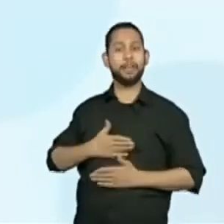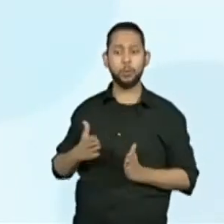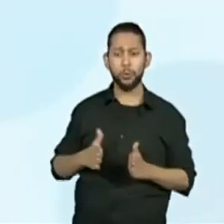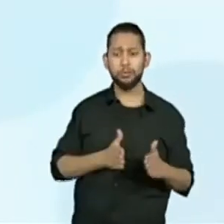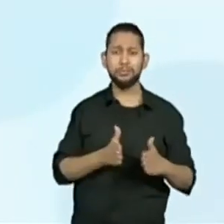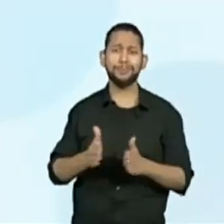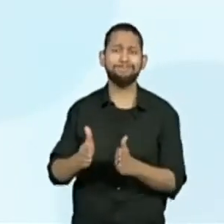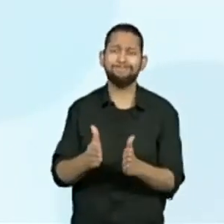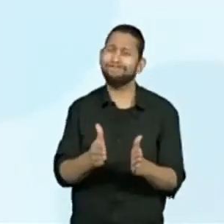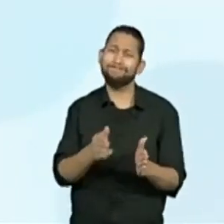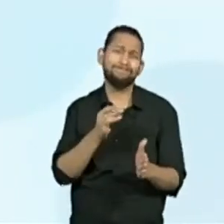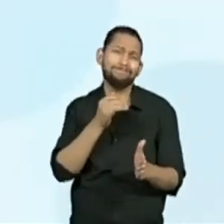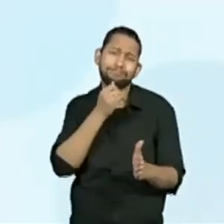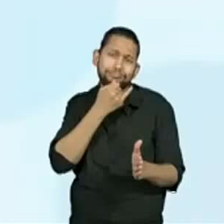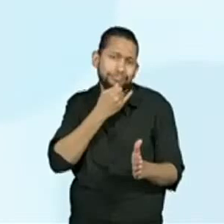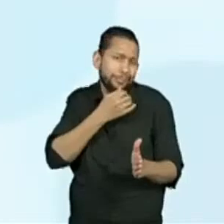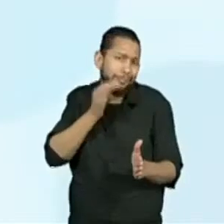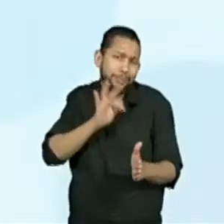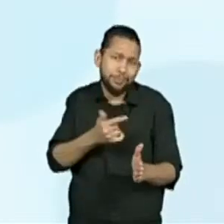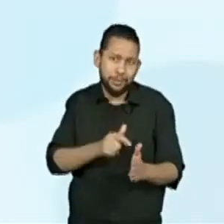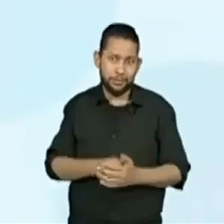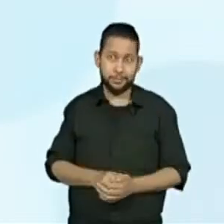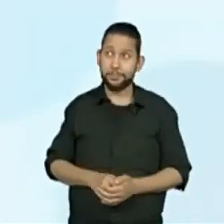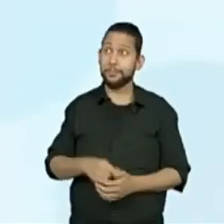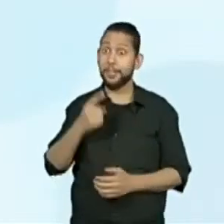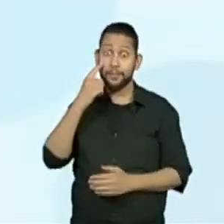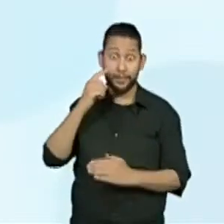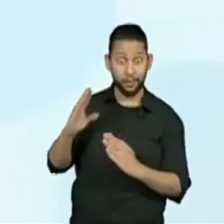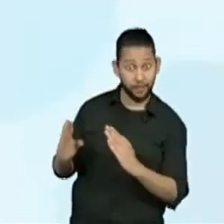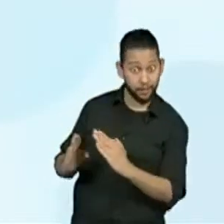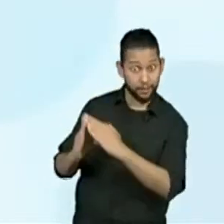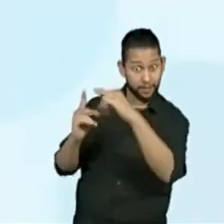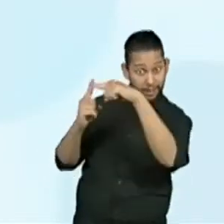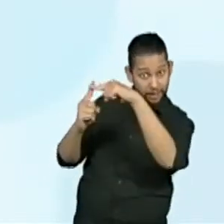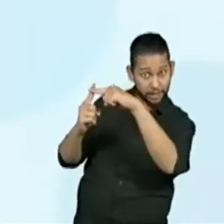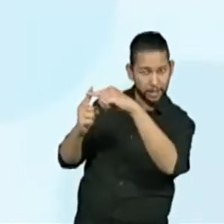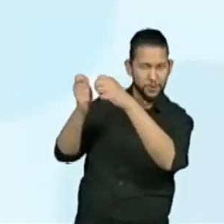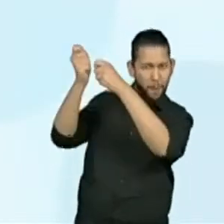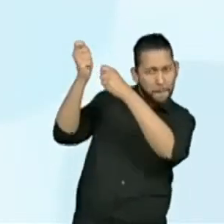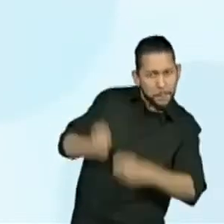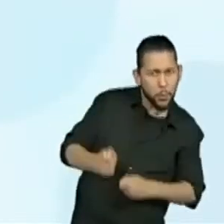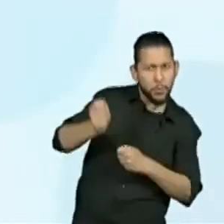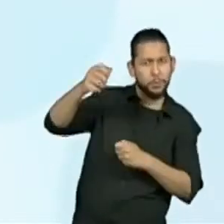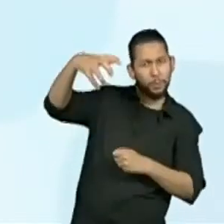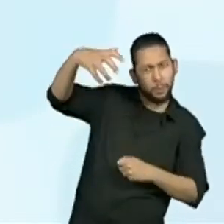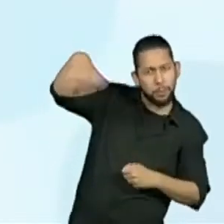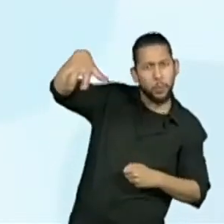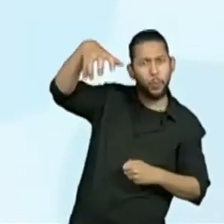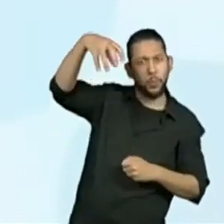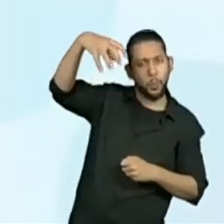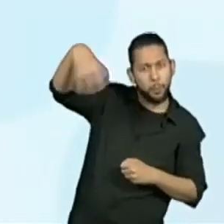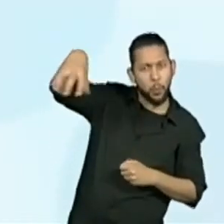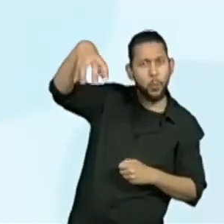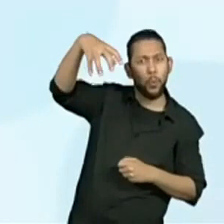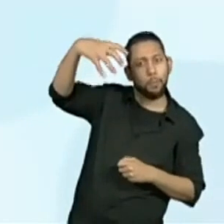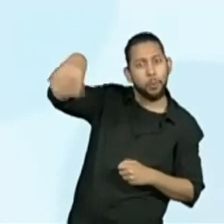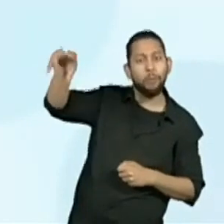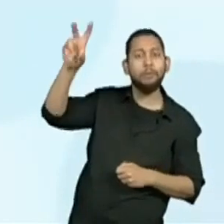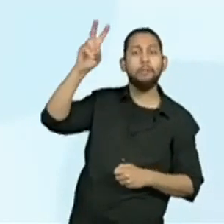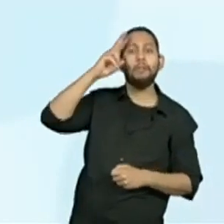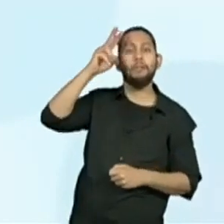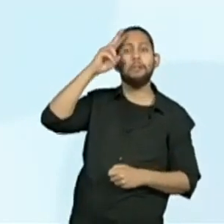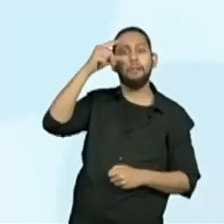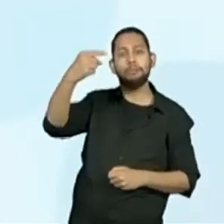À medida que o sino toca, acentua-se no sujeito poético a saudade de tempos